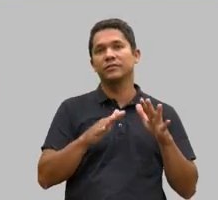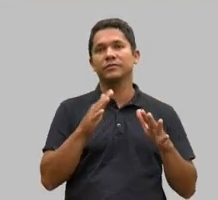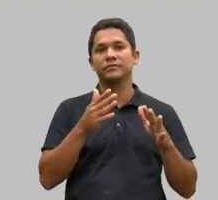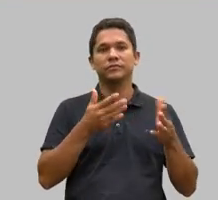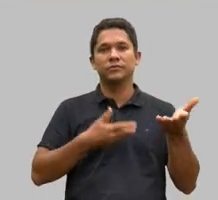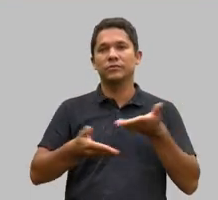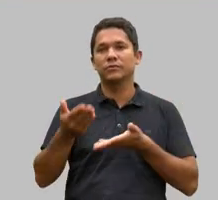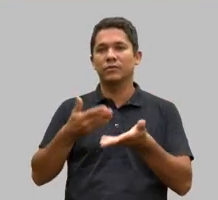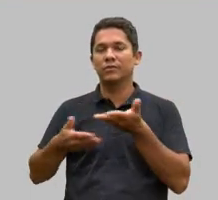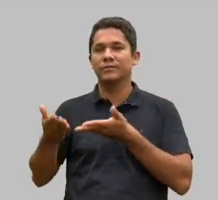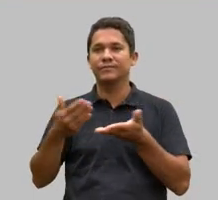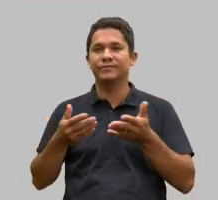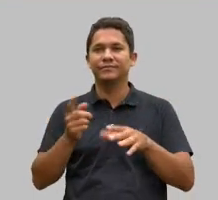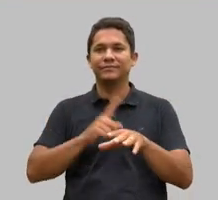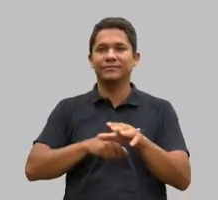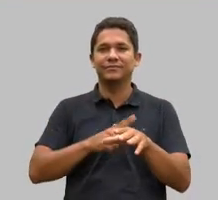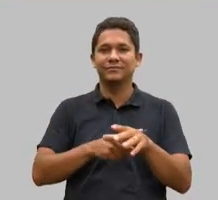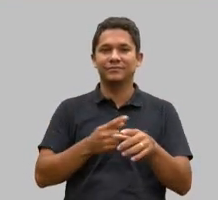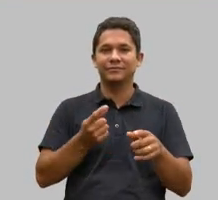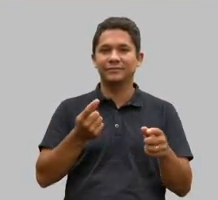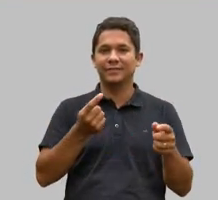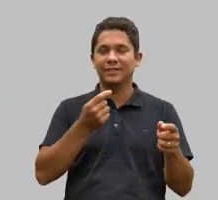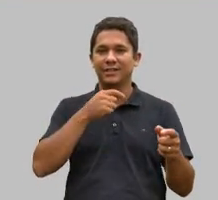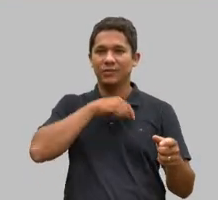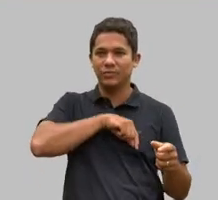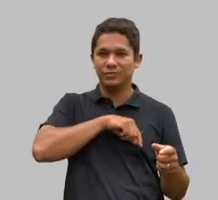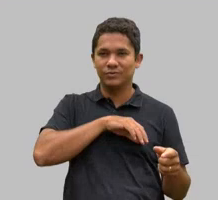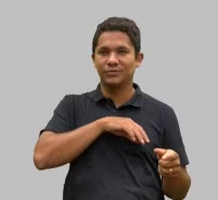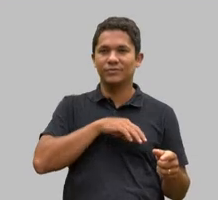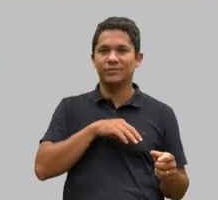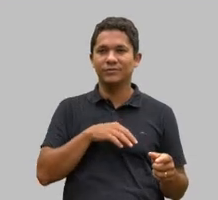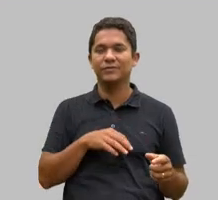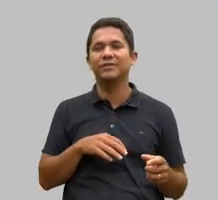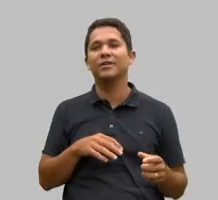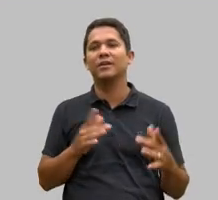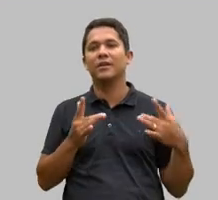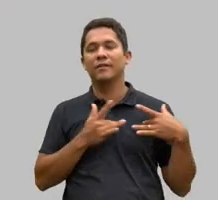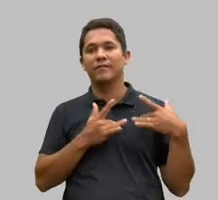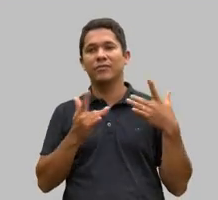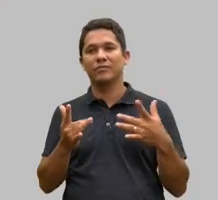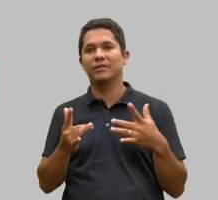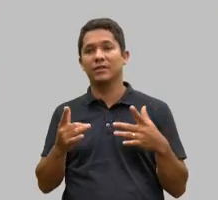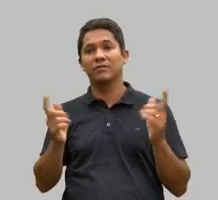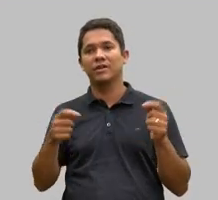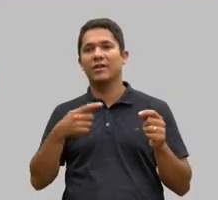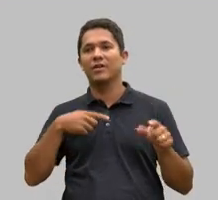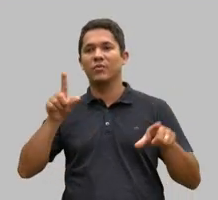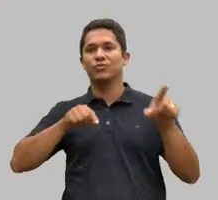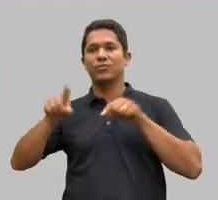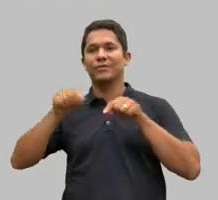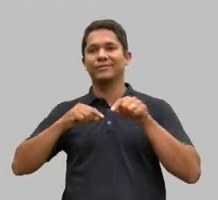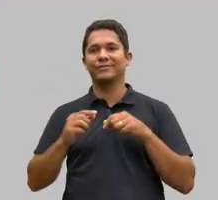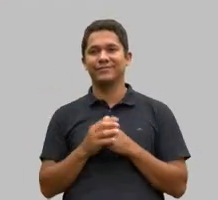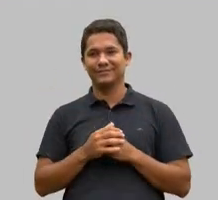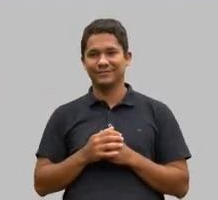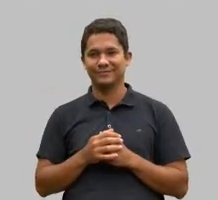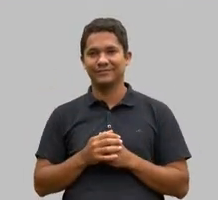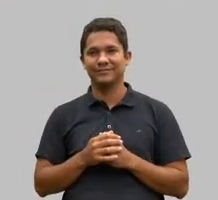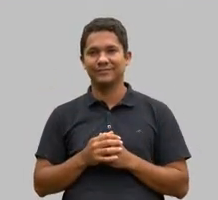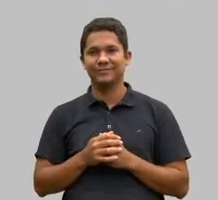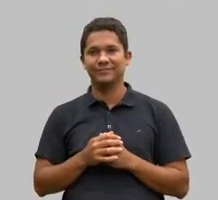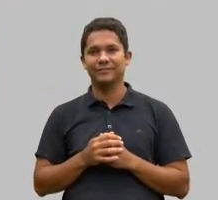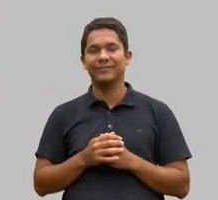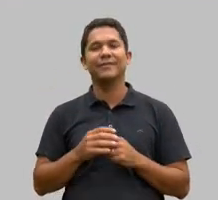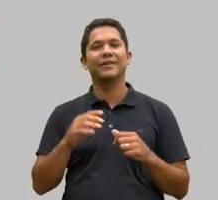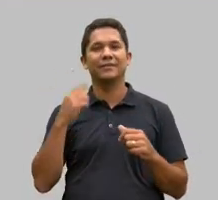tempo por um recurso, o voluntariado, você tem a opção de escolher. Então, teoricamente, deveríamos fazer